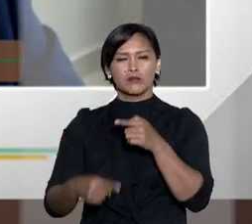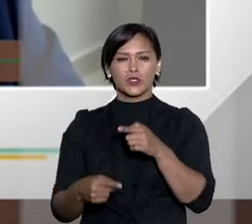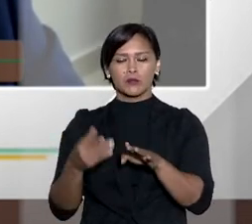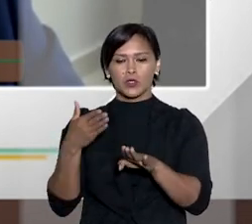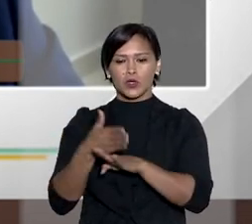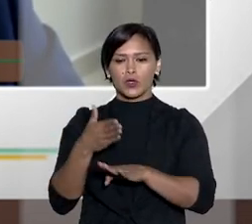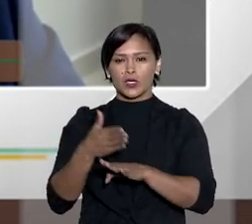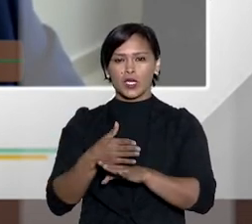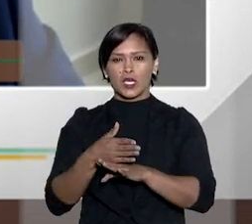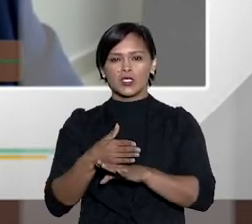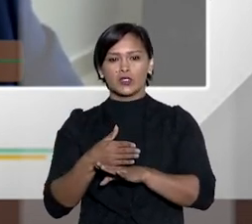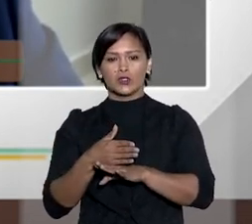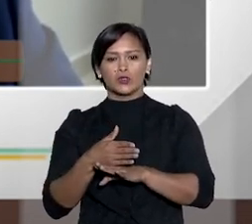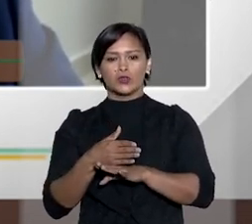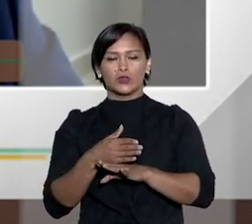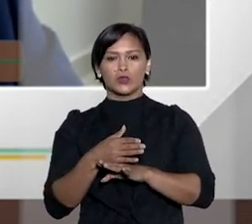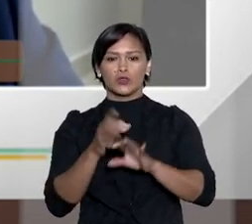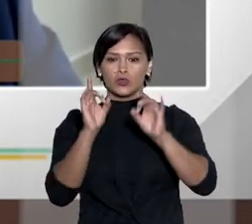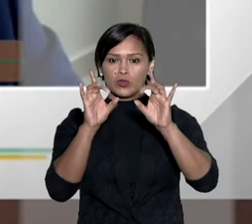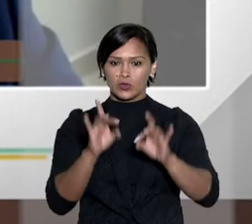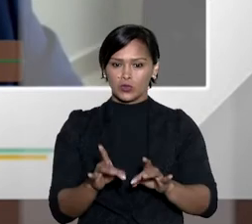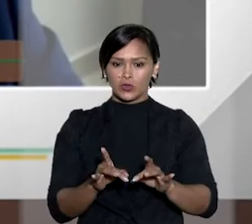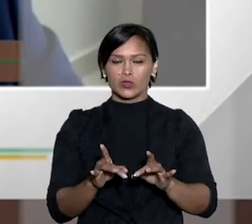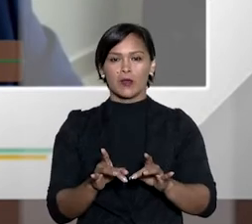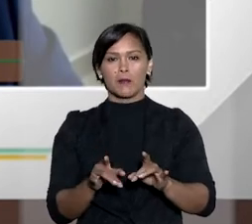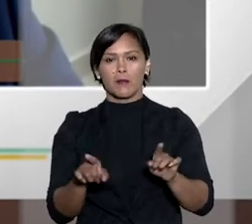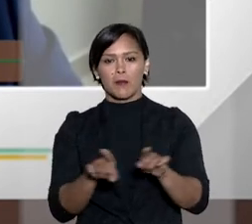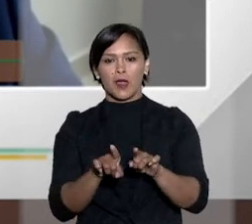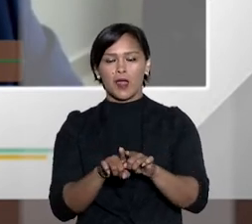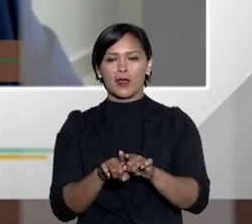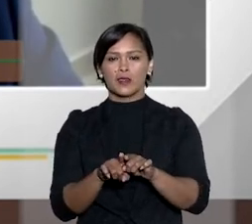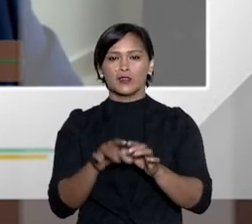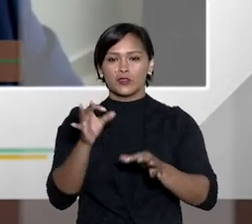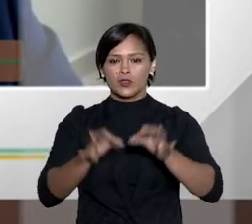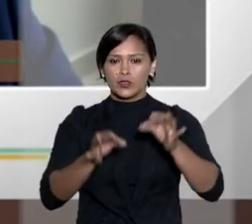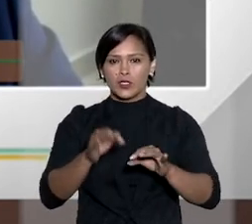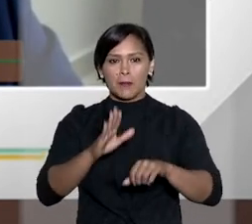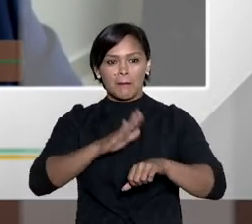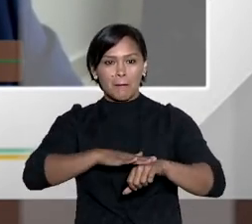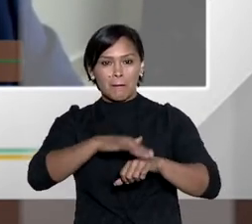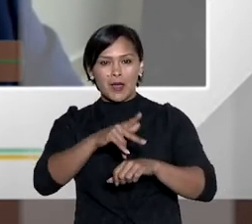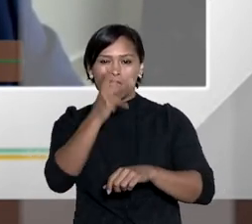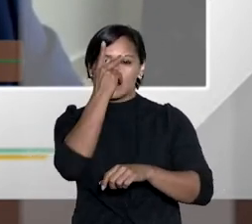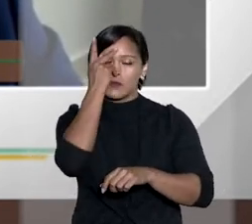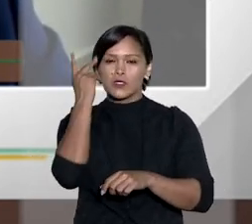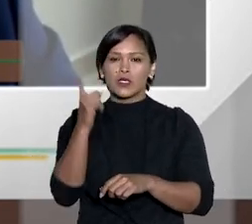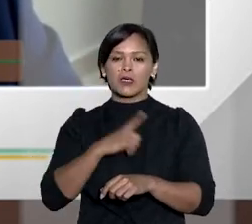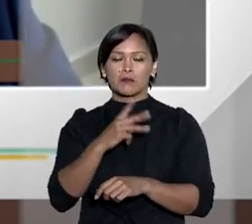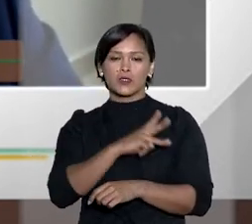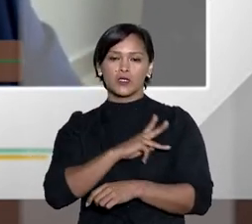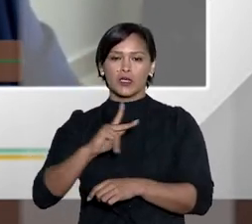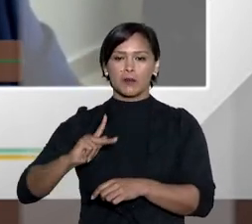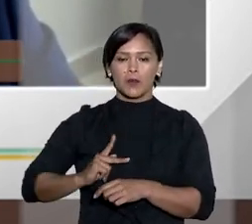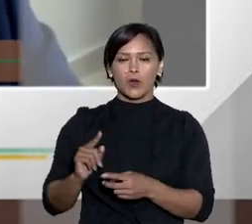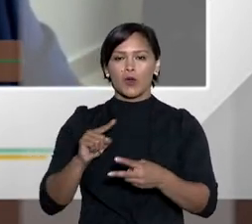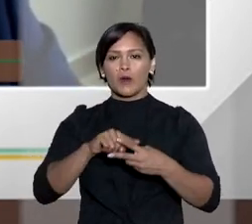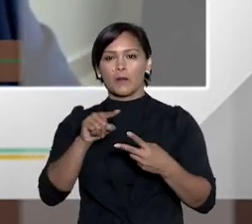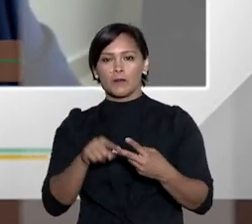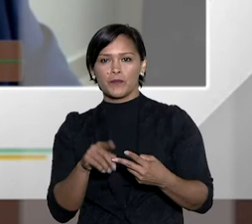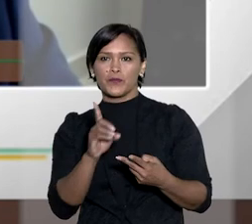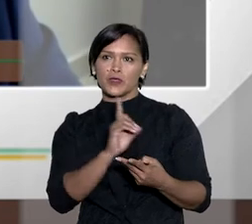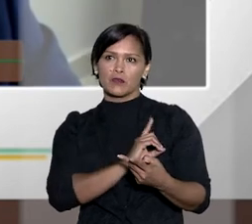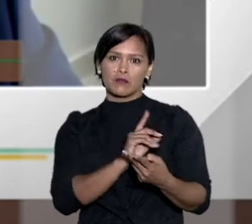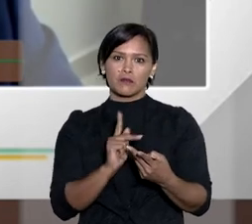alimentos por quê? porque é proibido o ingresso de incapaz nos juizados especiais e porque haveria intervenção de mais